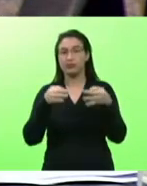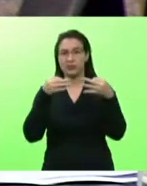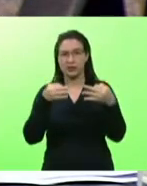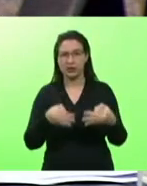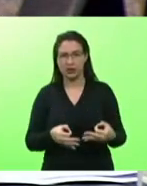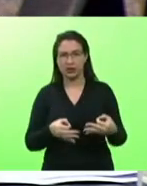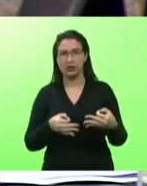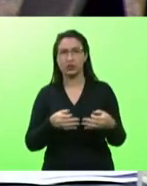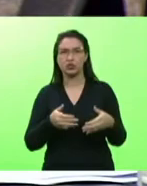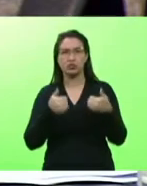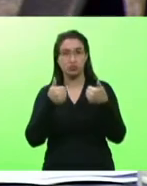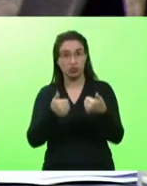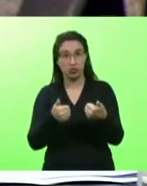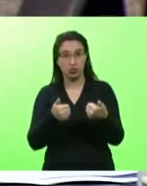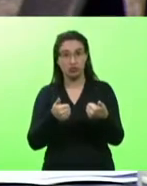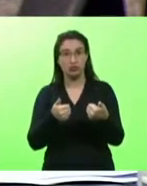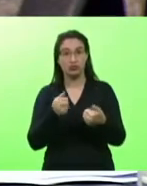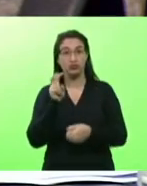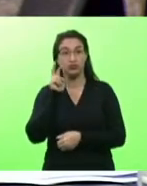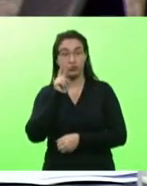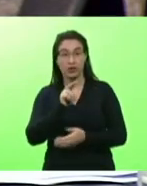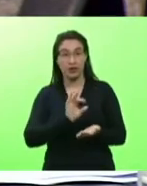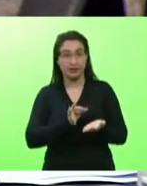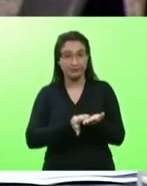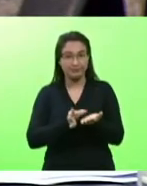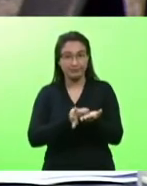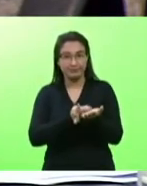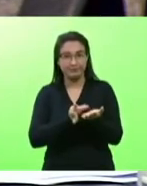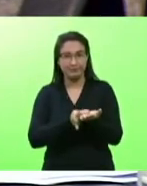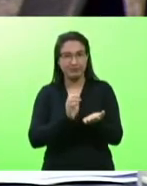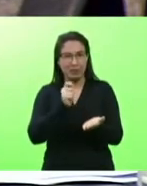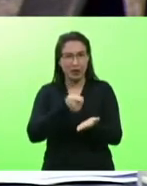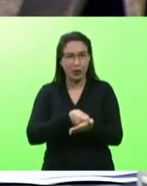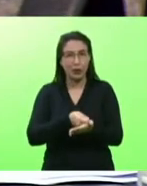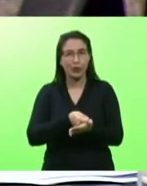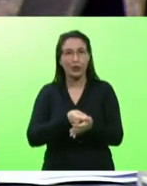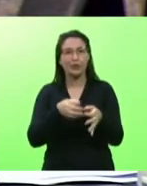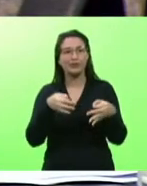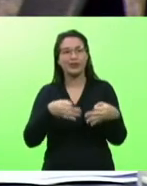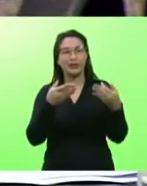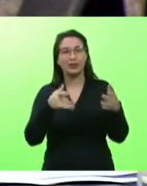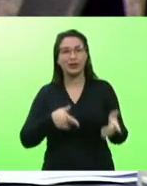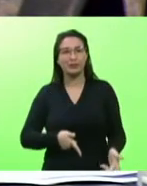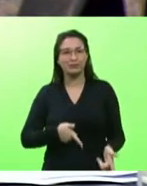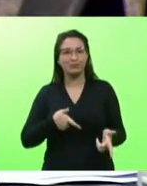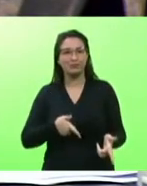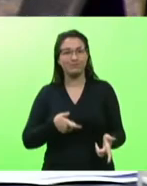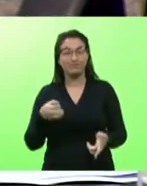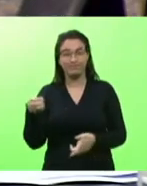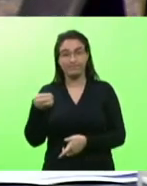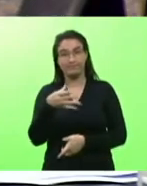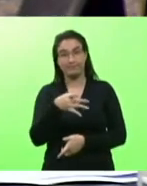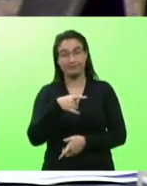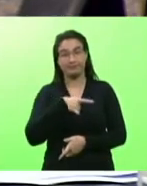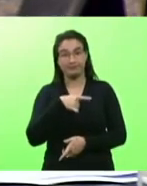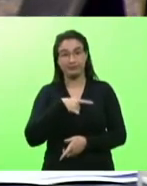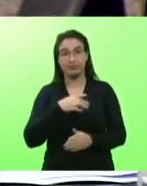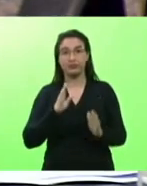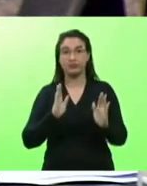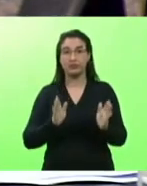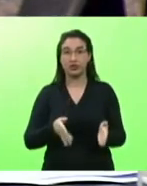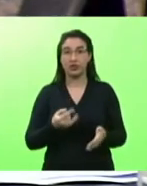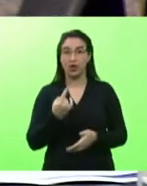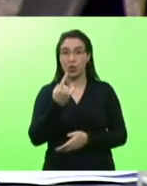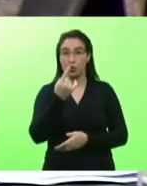retorno do investimento dele através dos impostos ali, menos um. E com o nosso fuzil novo lá, já zerou um ali,